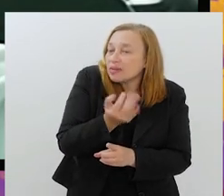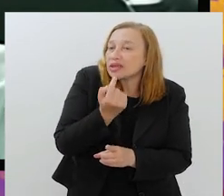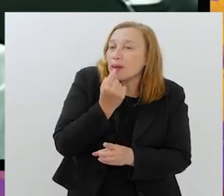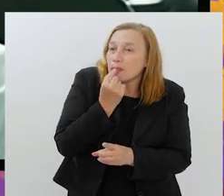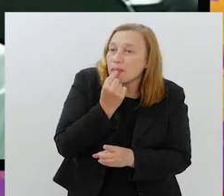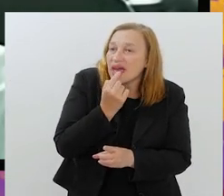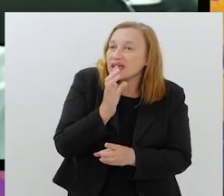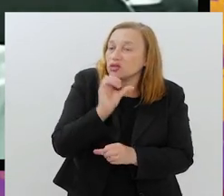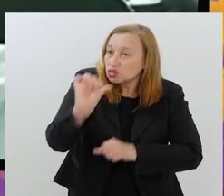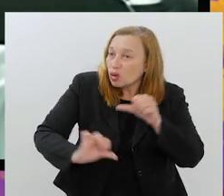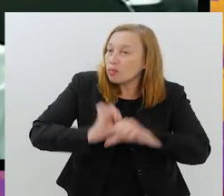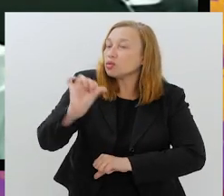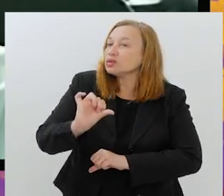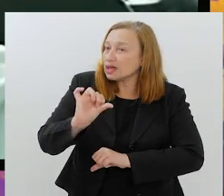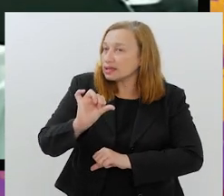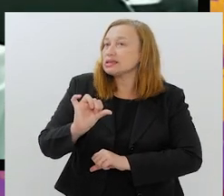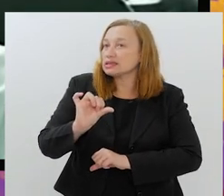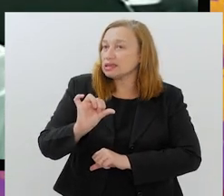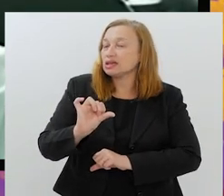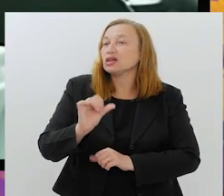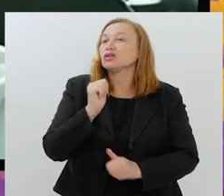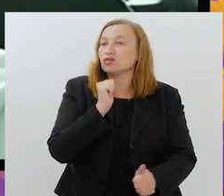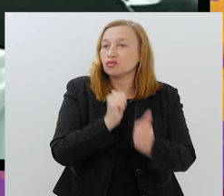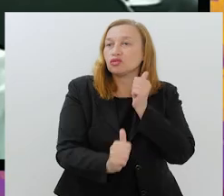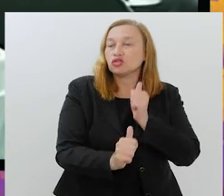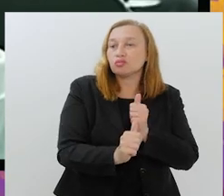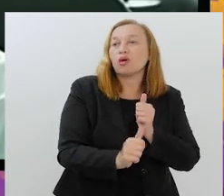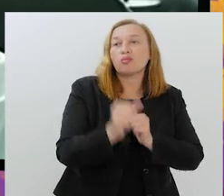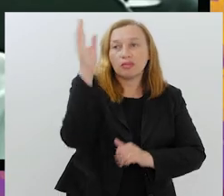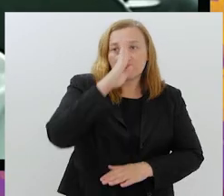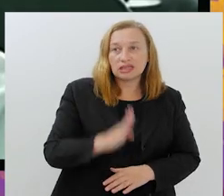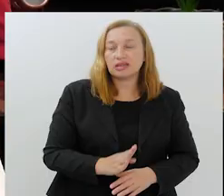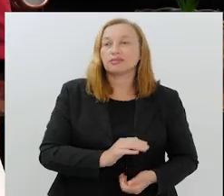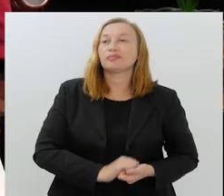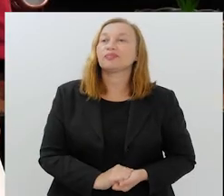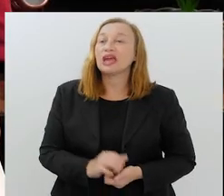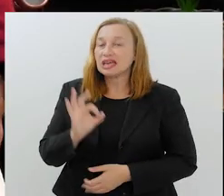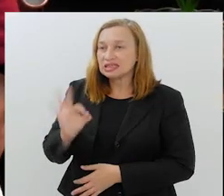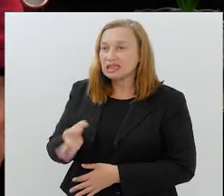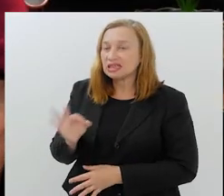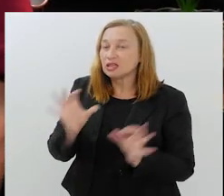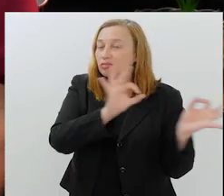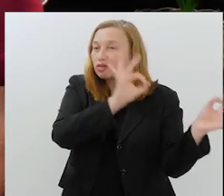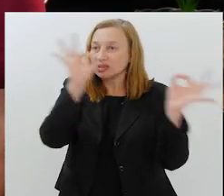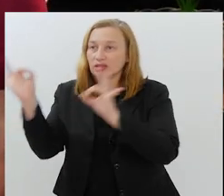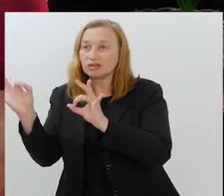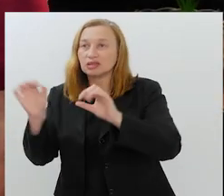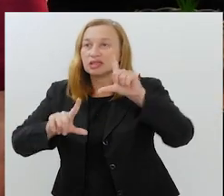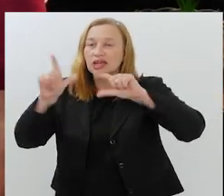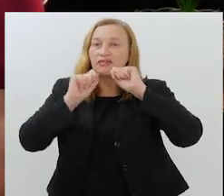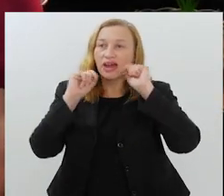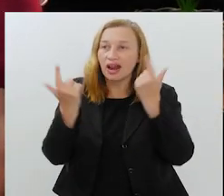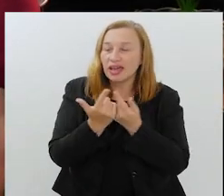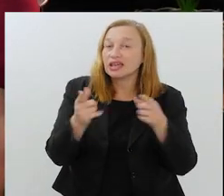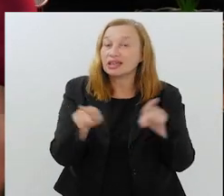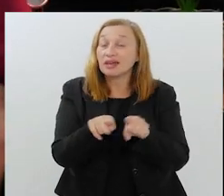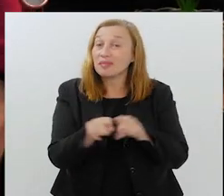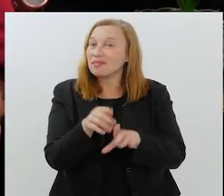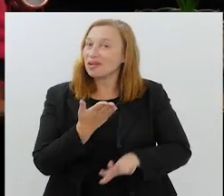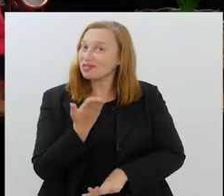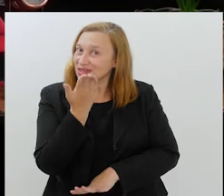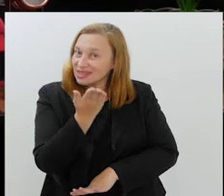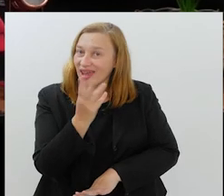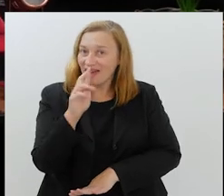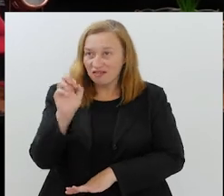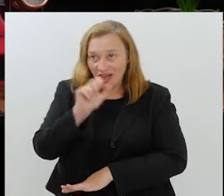bem próximos de uma mudança mais disruptiva no futebol brasileiro. Com certeza. para o telespectador da TV Alerj e também